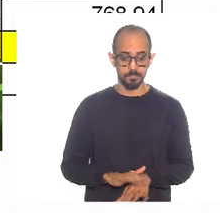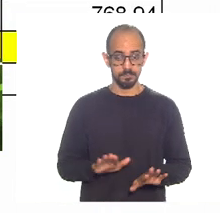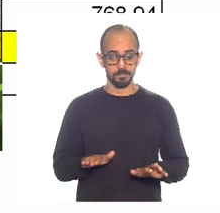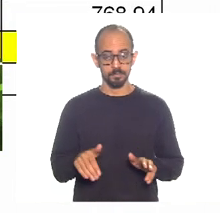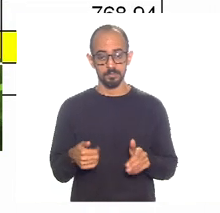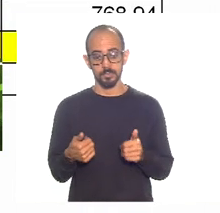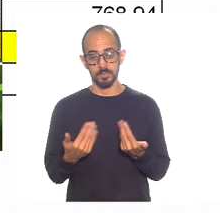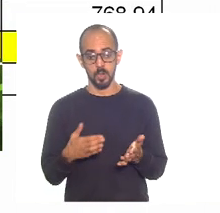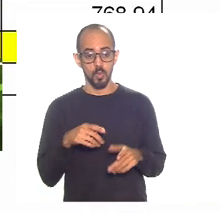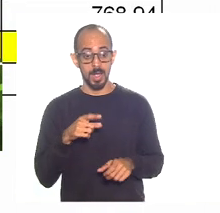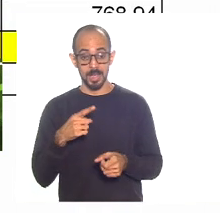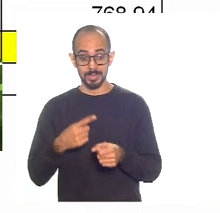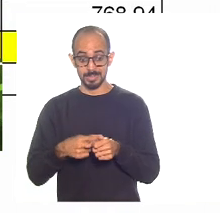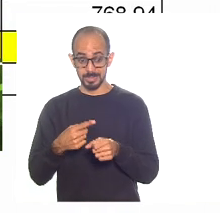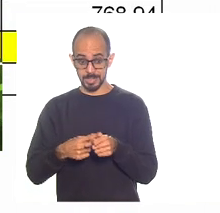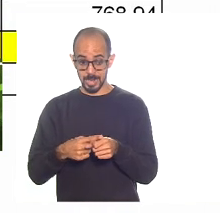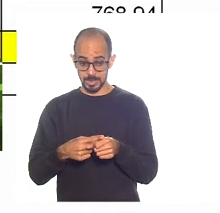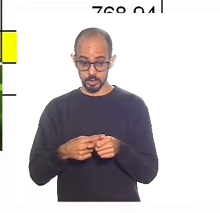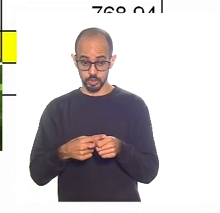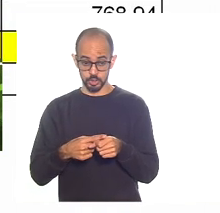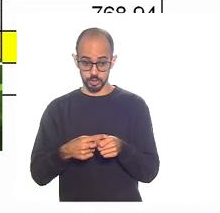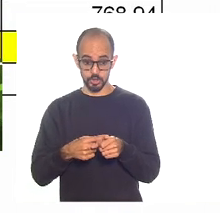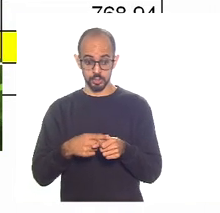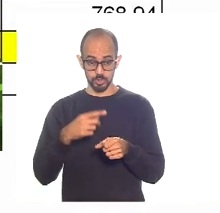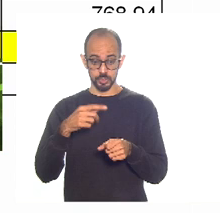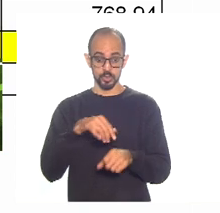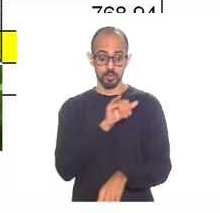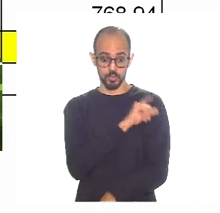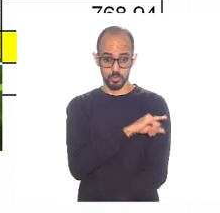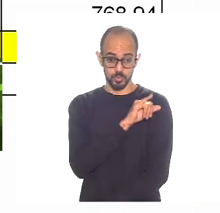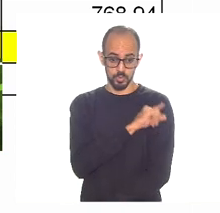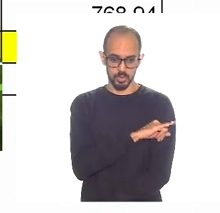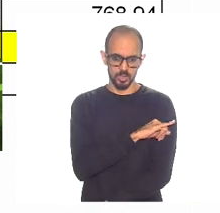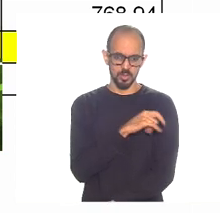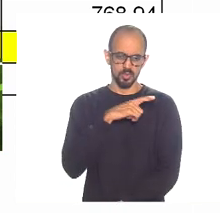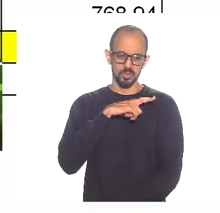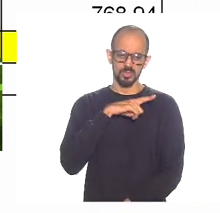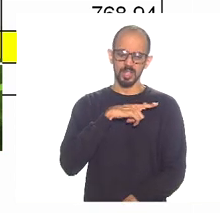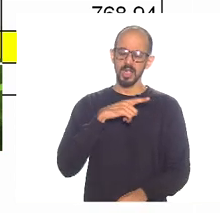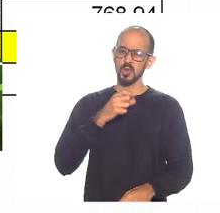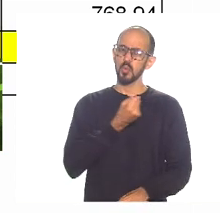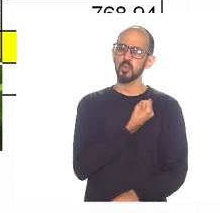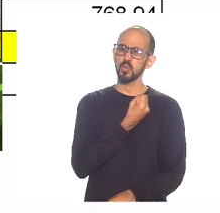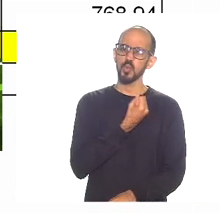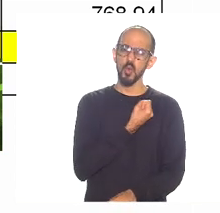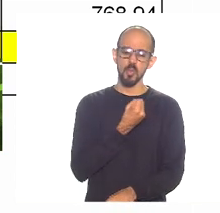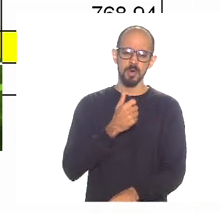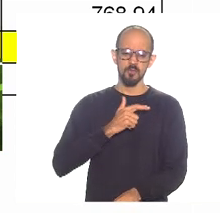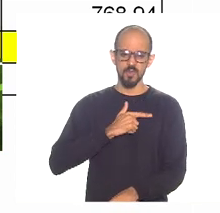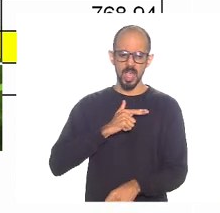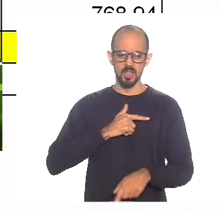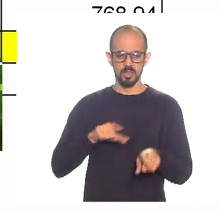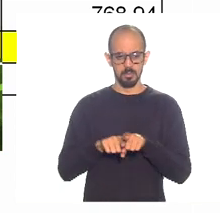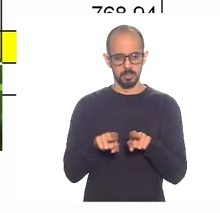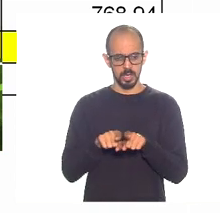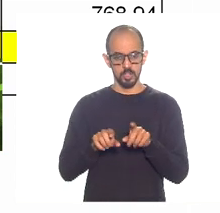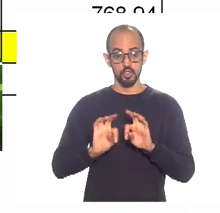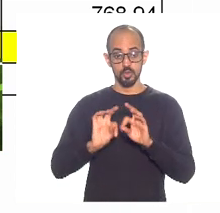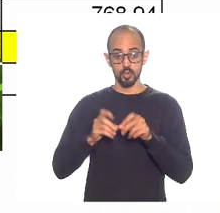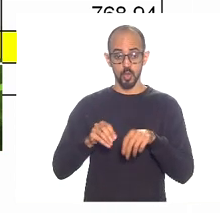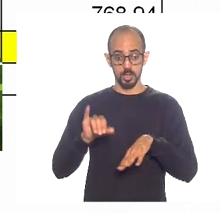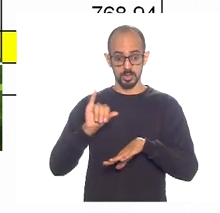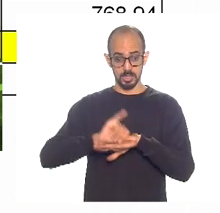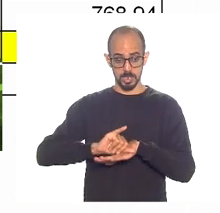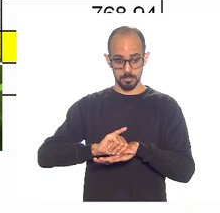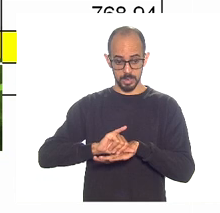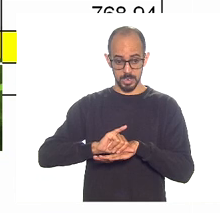Aí a cidade do Rio de Janeiro nem é Estado, mas eu botei que esse número grita também. Entre todas as capitais, a